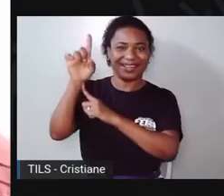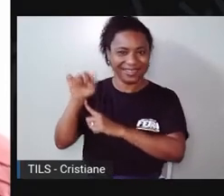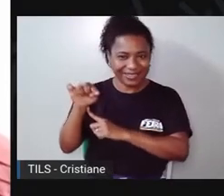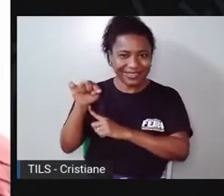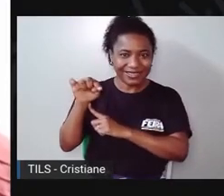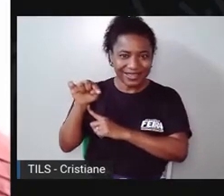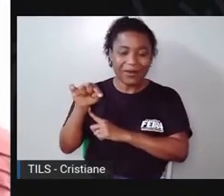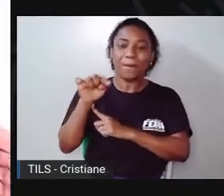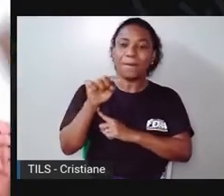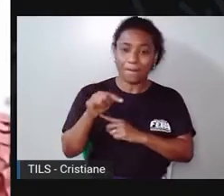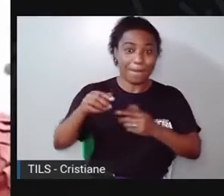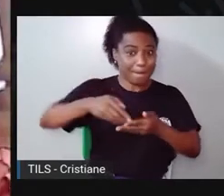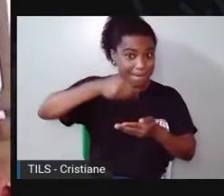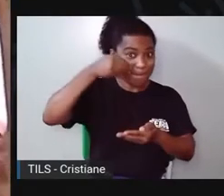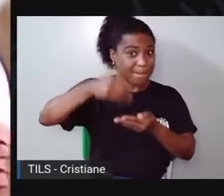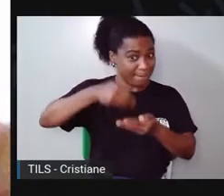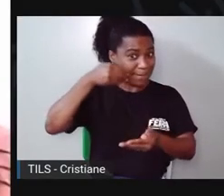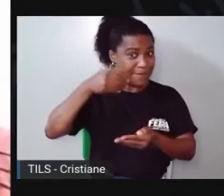Mingau